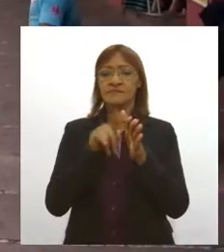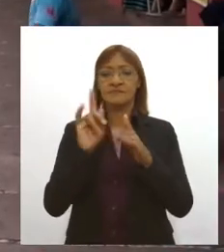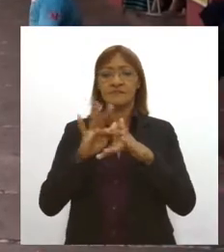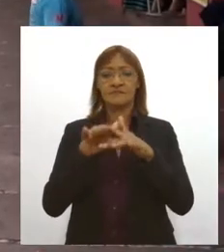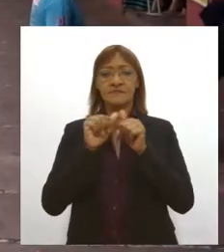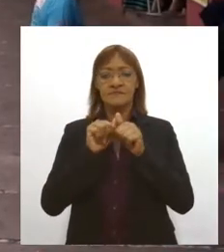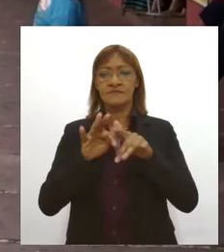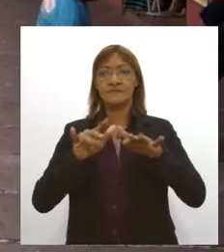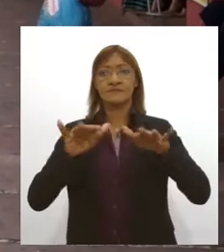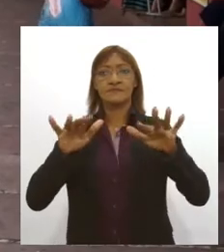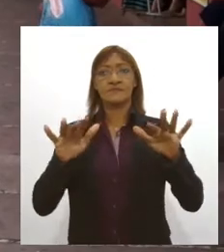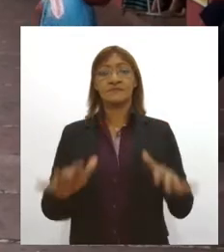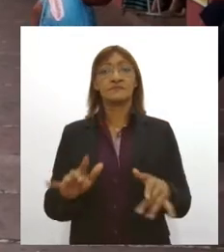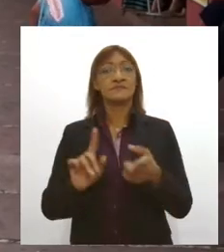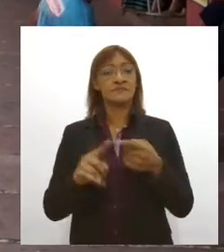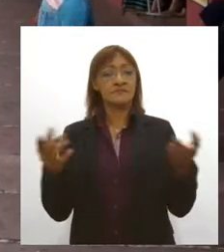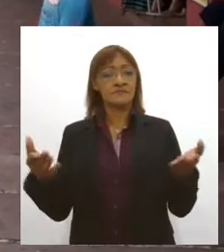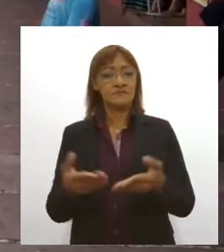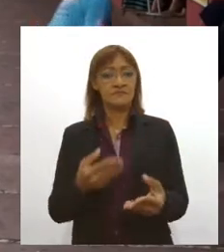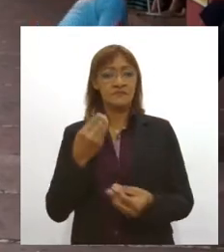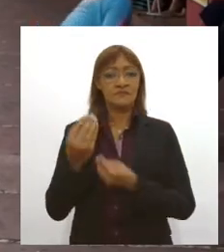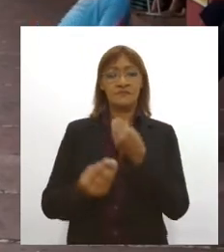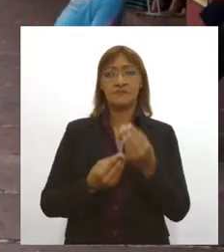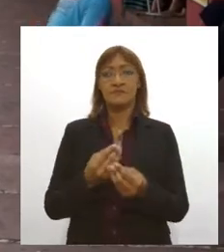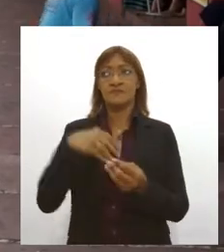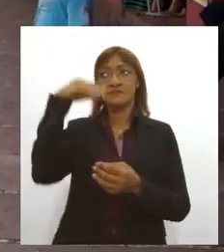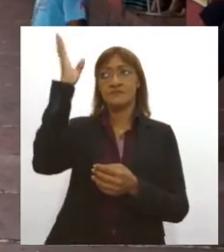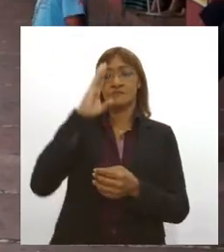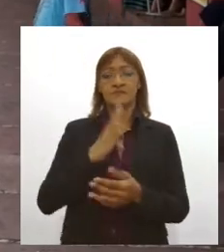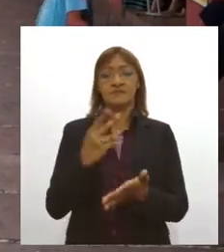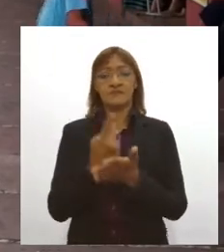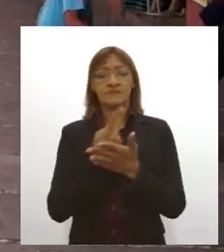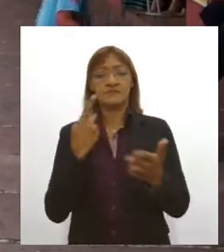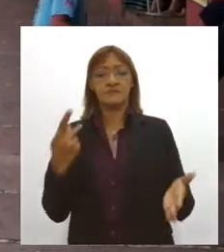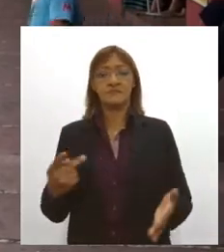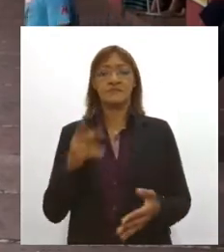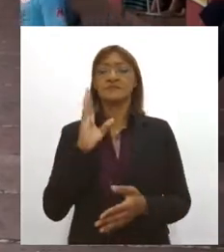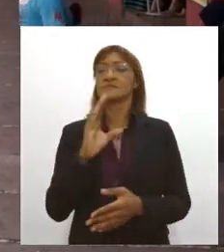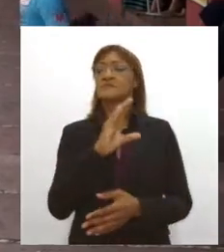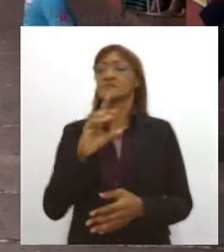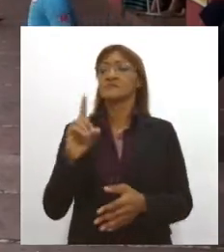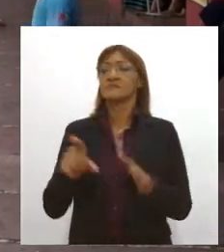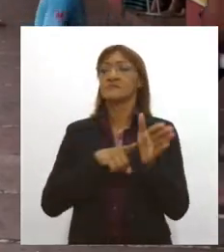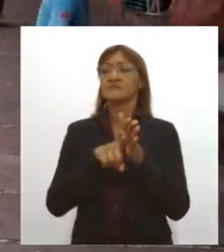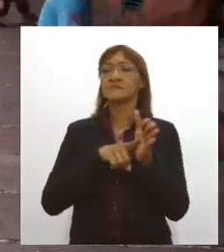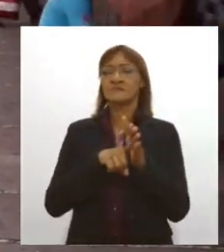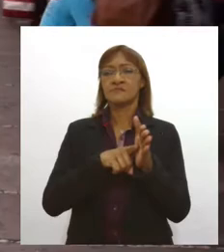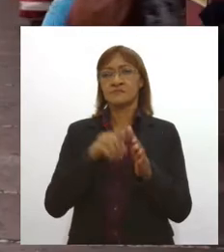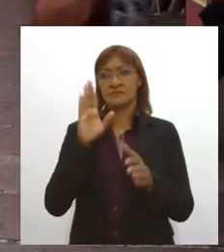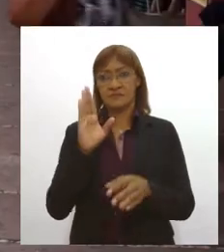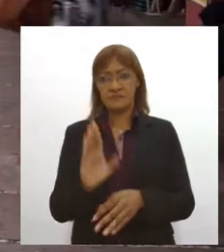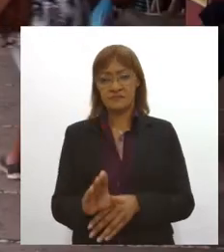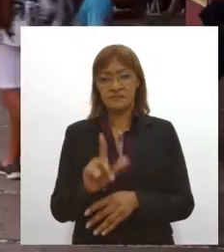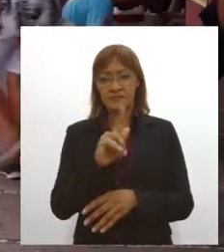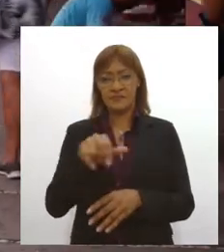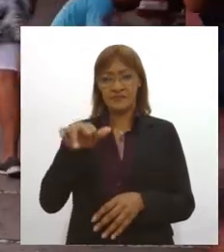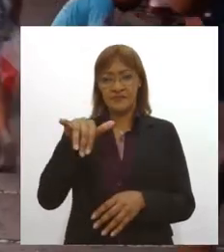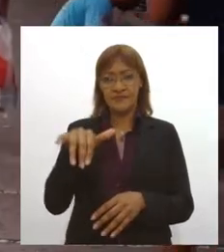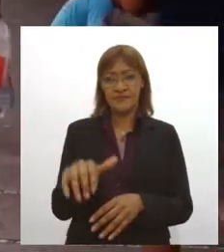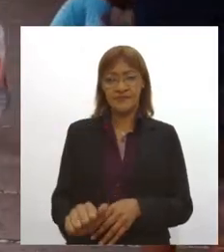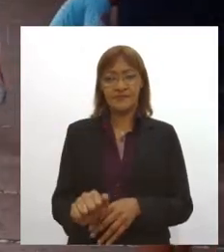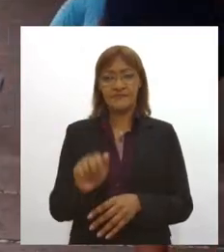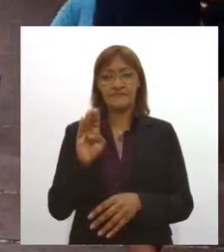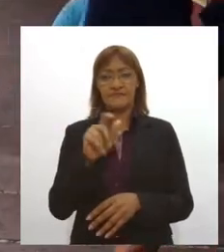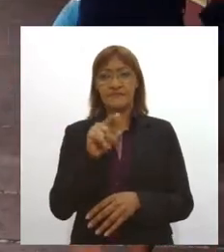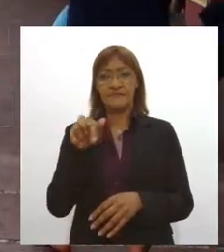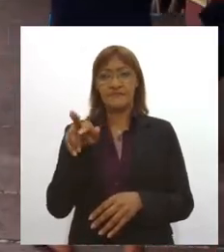Alimentação e na Situação da Segurança Alimentar no Brasil, coordenado por pesquisadores da Universidade Livre de Berlim, em parceria com a